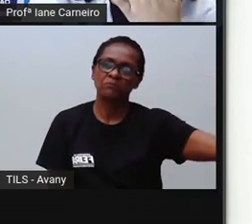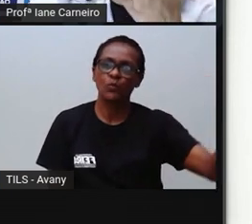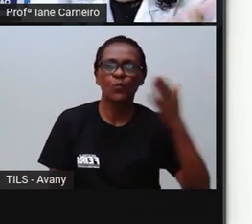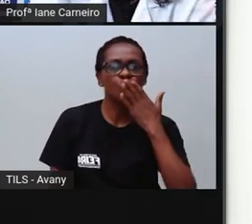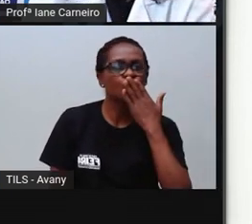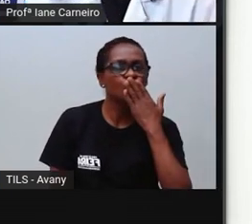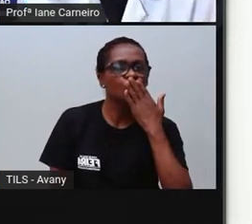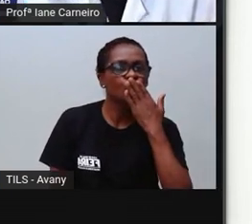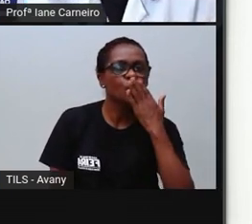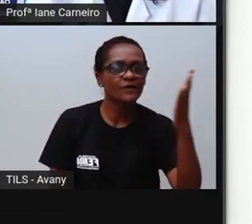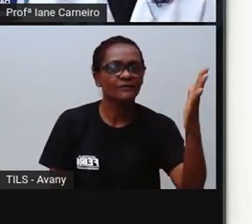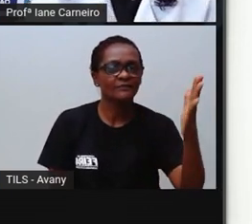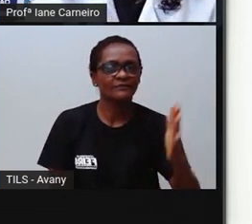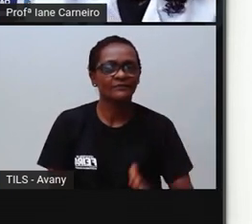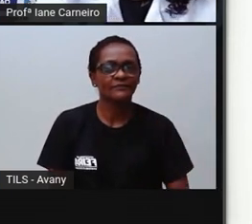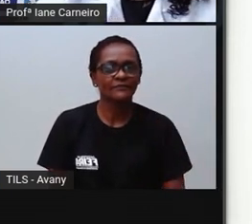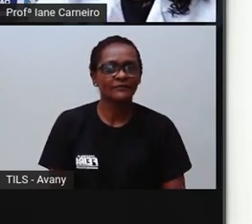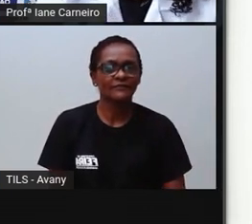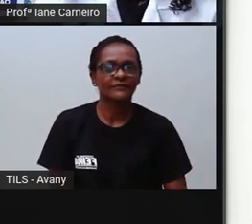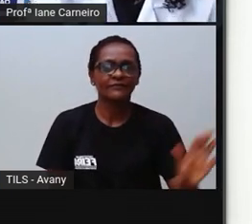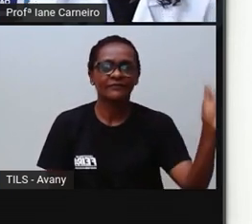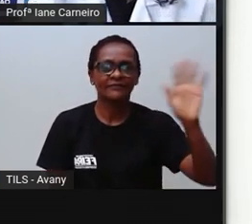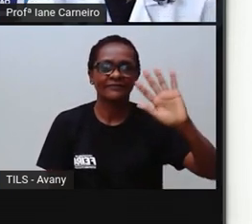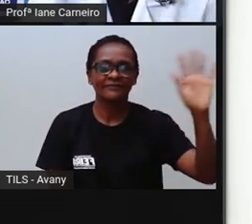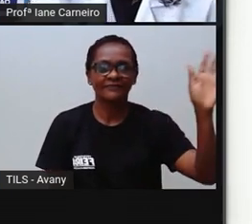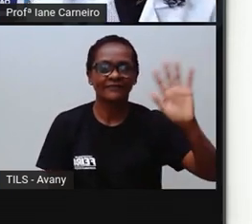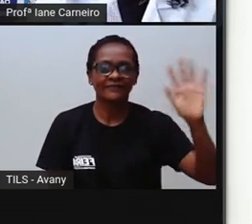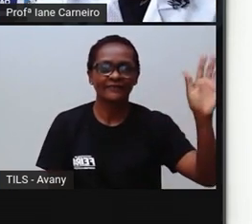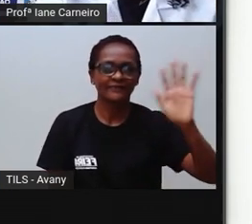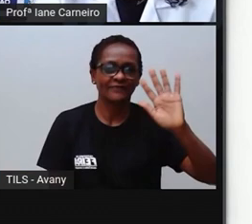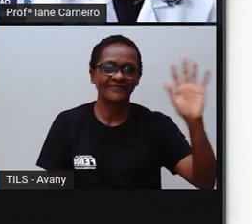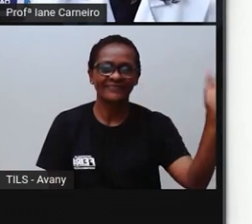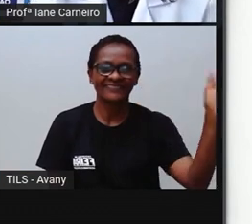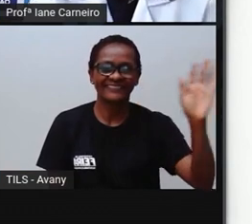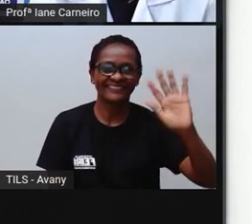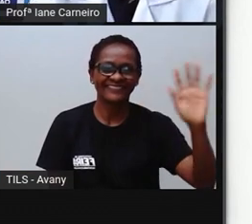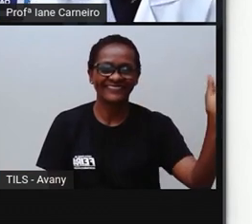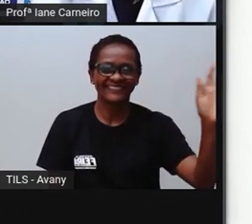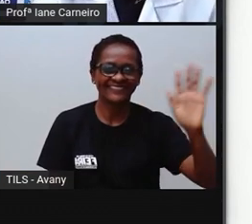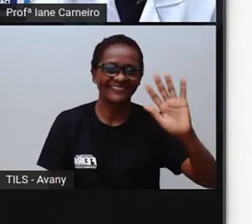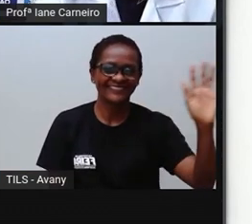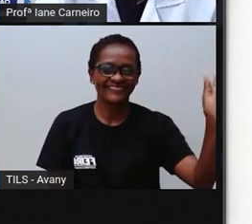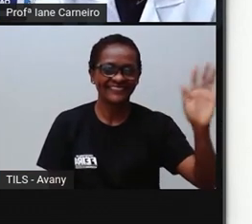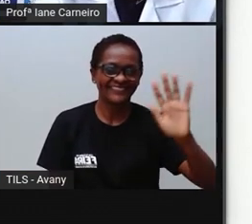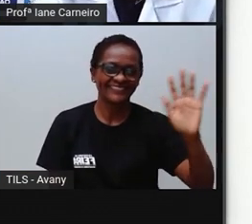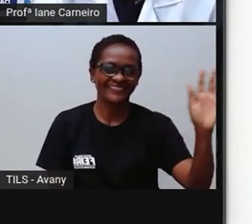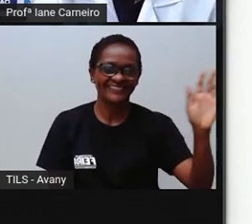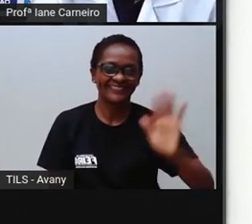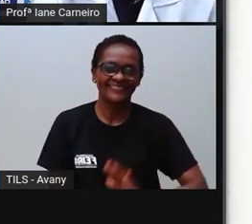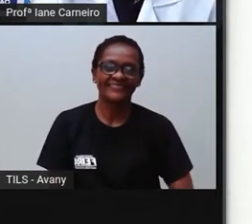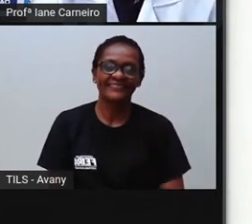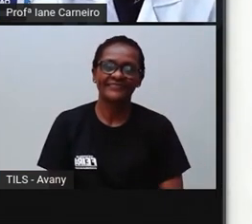beijo. Pode dizer adeus com um pequeno movimento dos teus dedos.